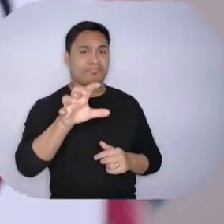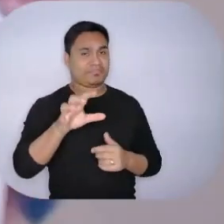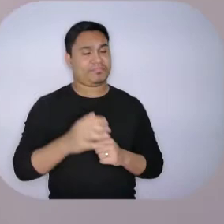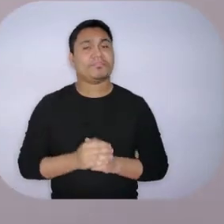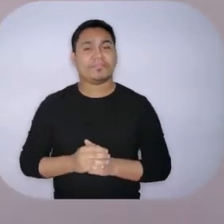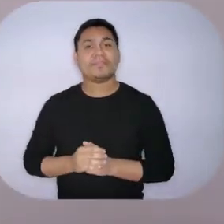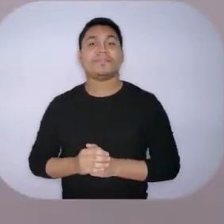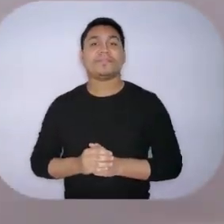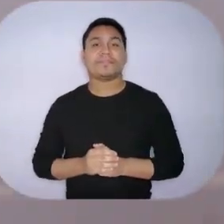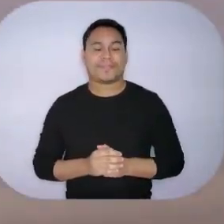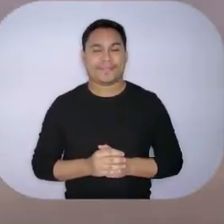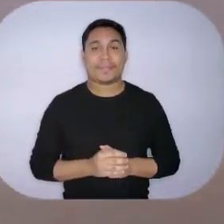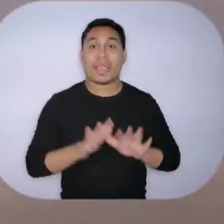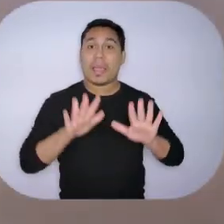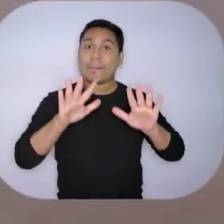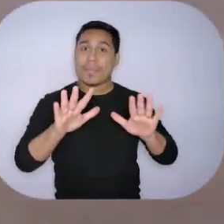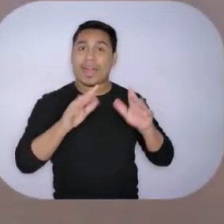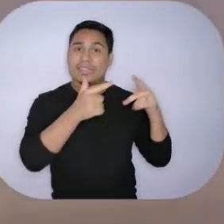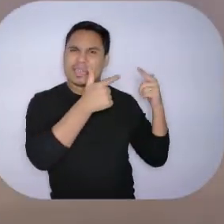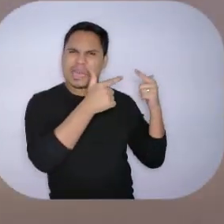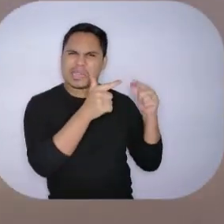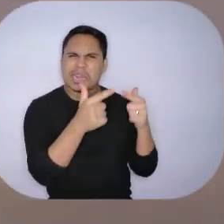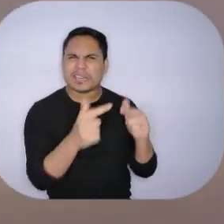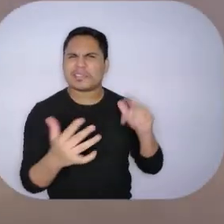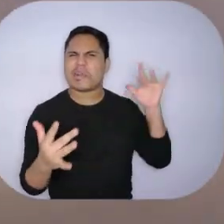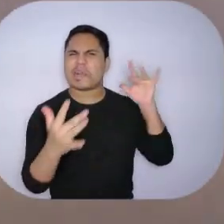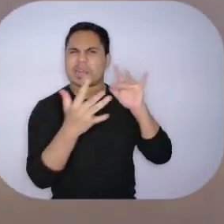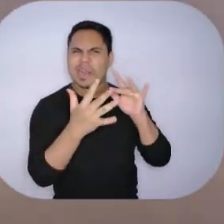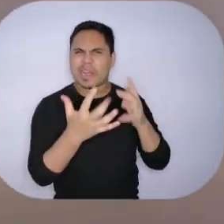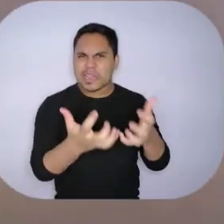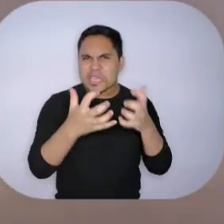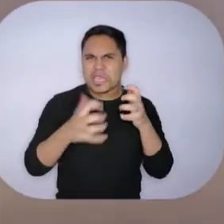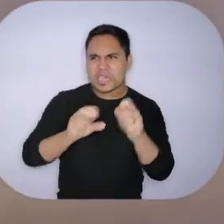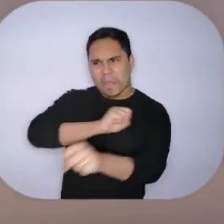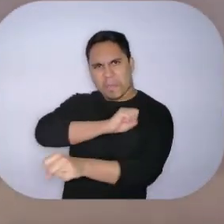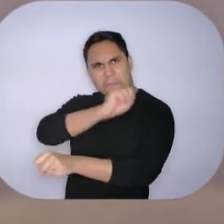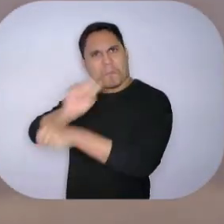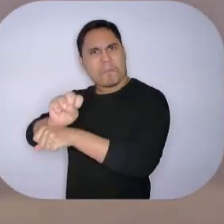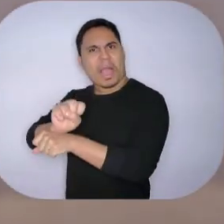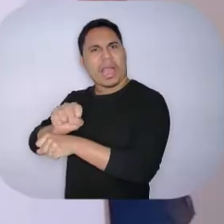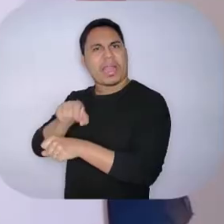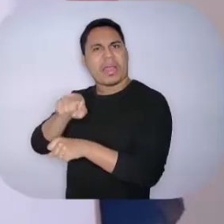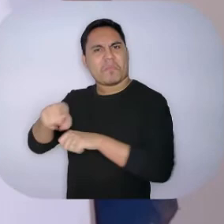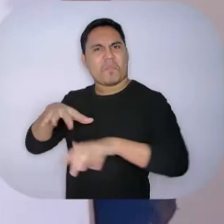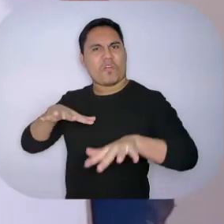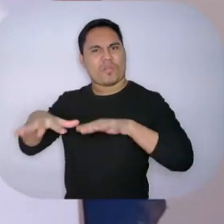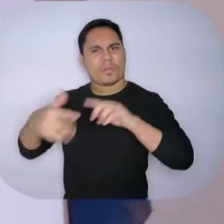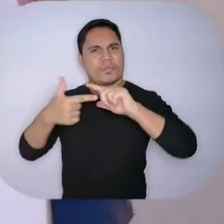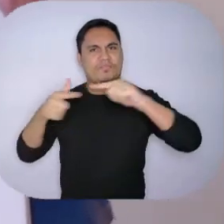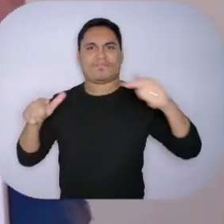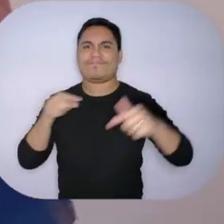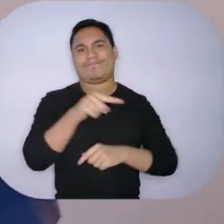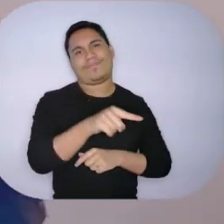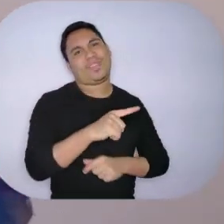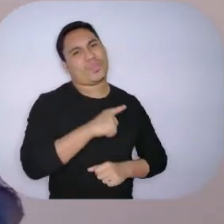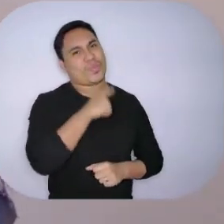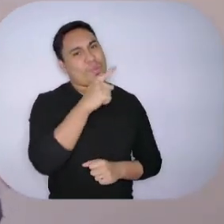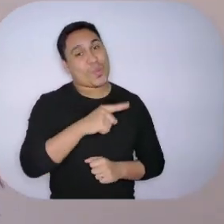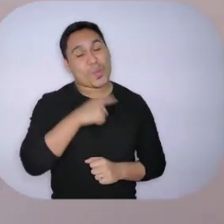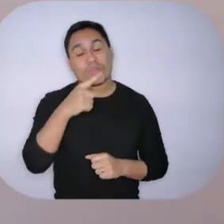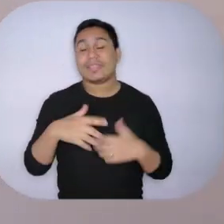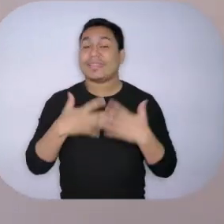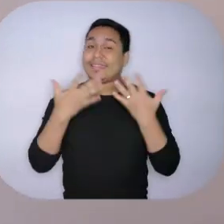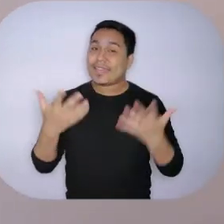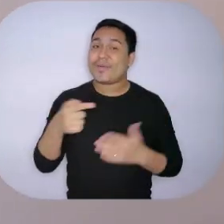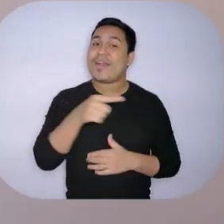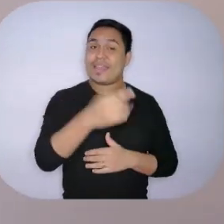O ser tradicional e clássico ainda quis interromper um pouco do movimento, mas não conseguiu. Então